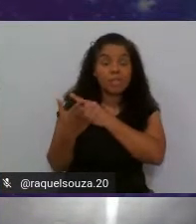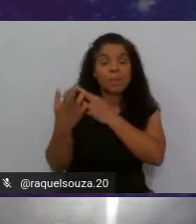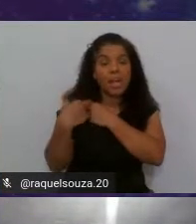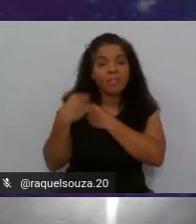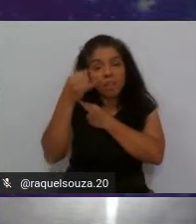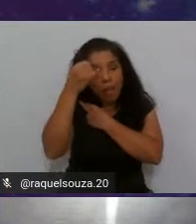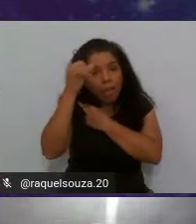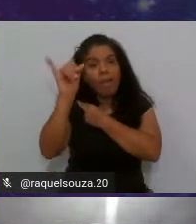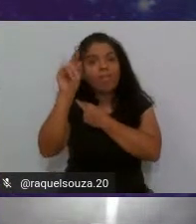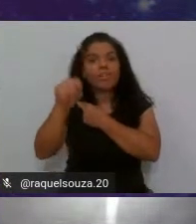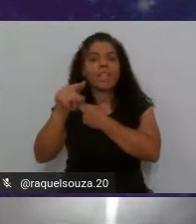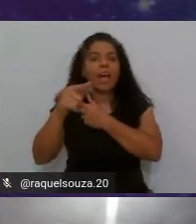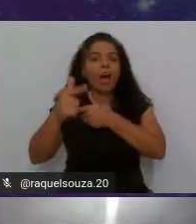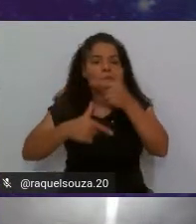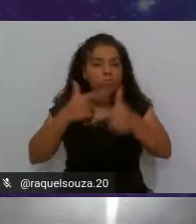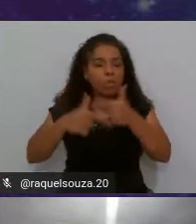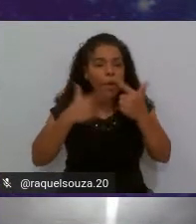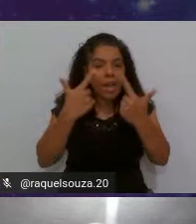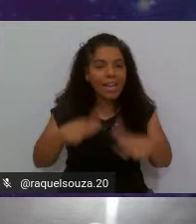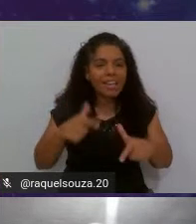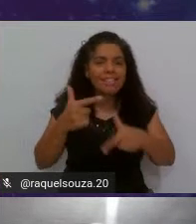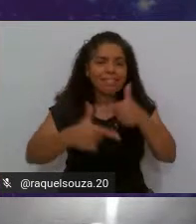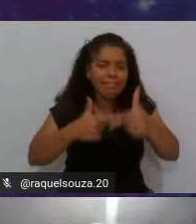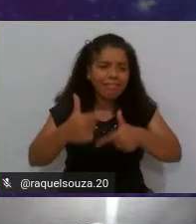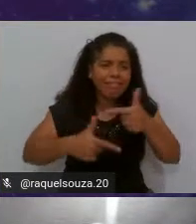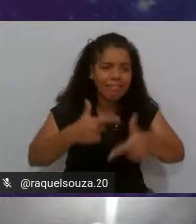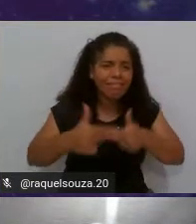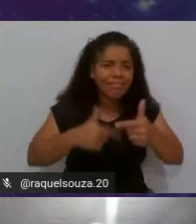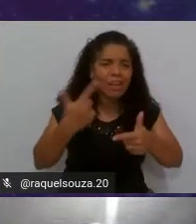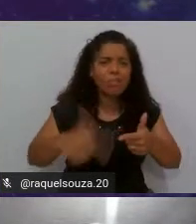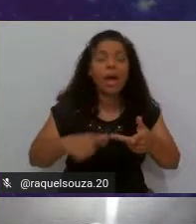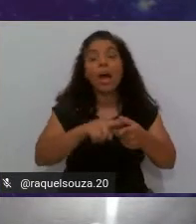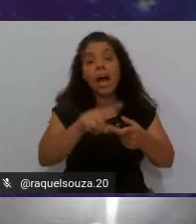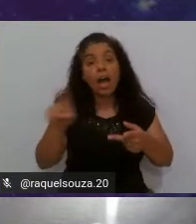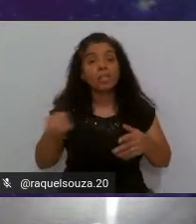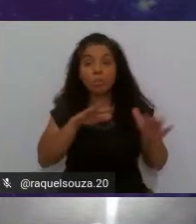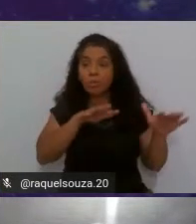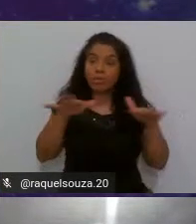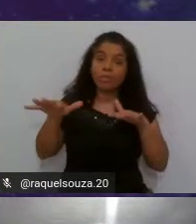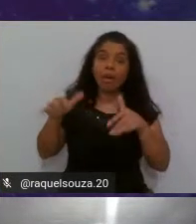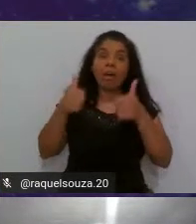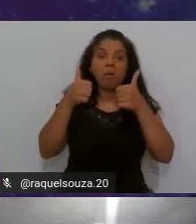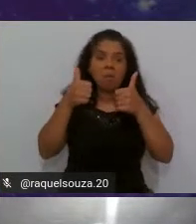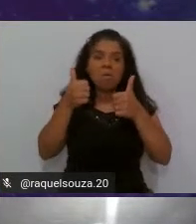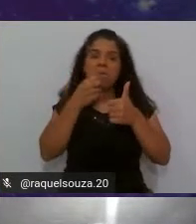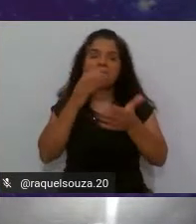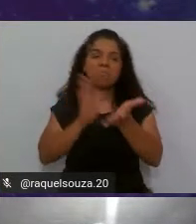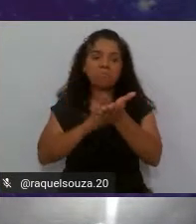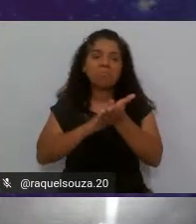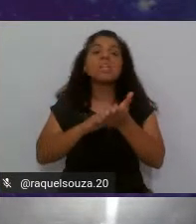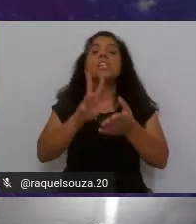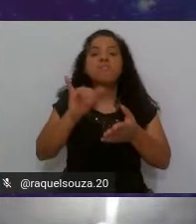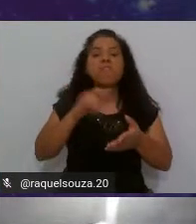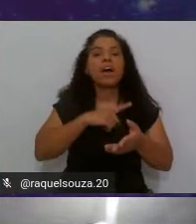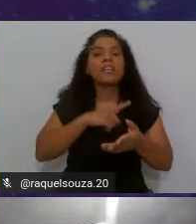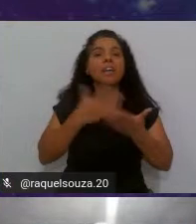retrabalho com certeza você vai ser bem visto você vai vai ter aí